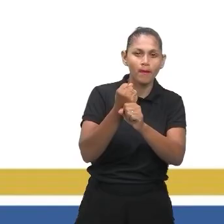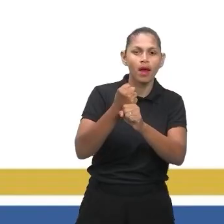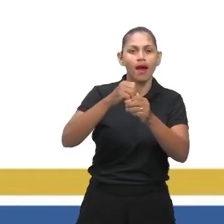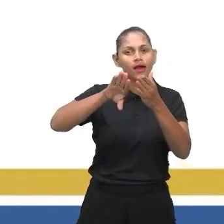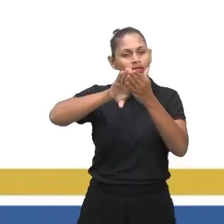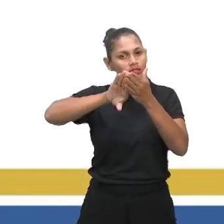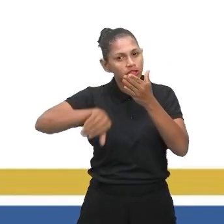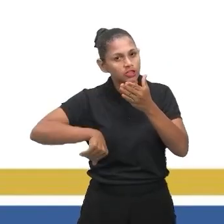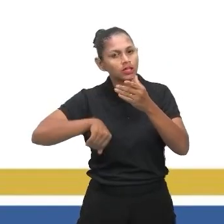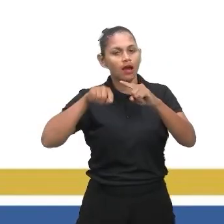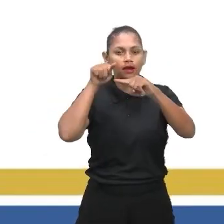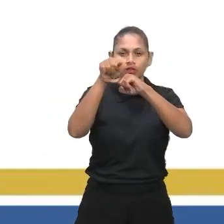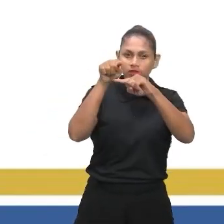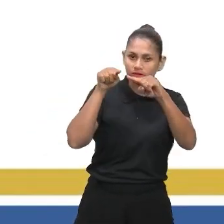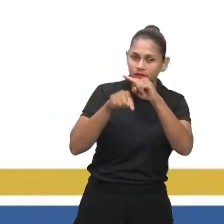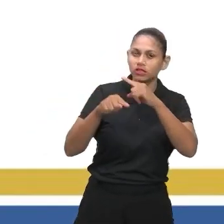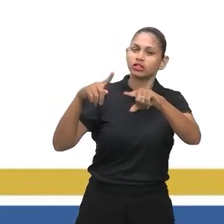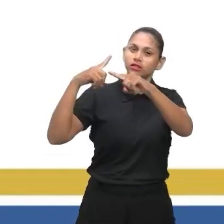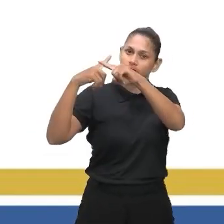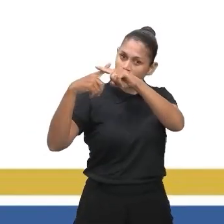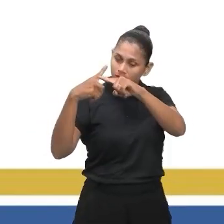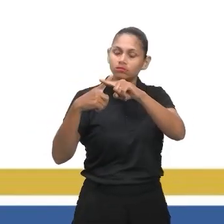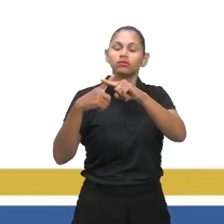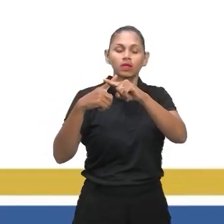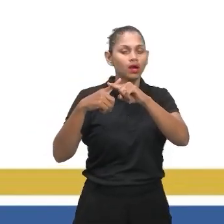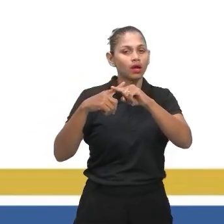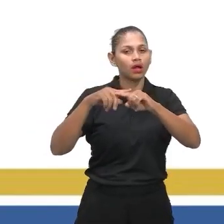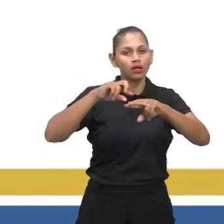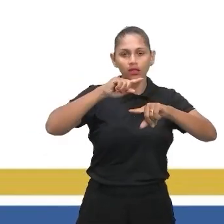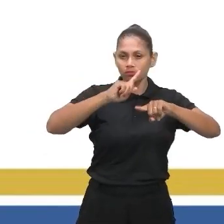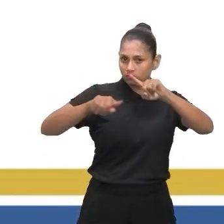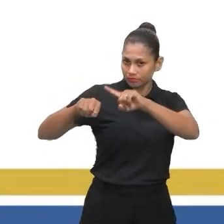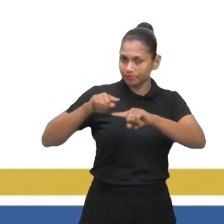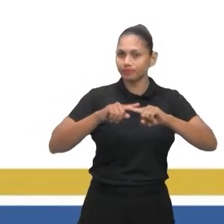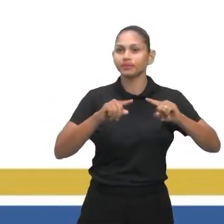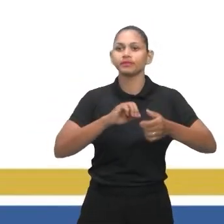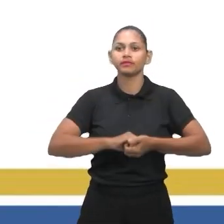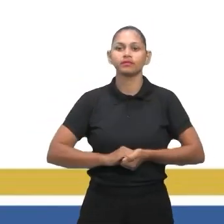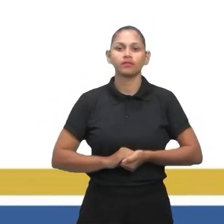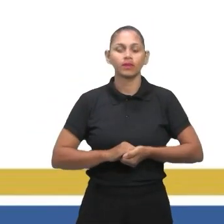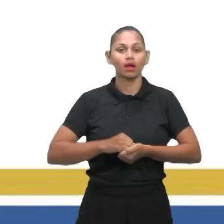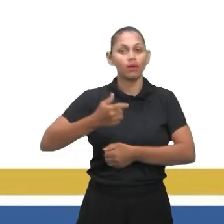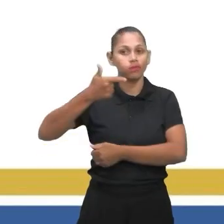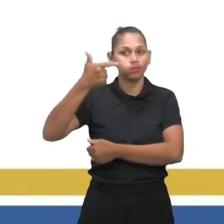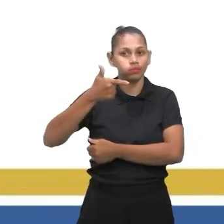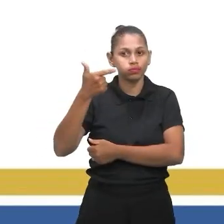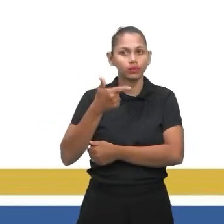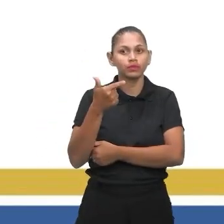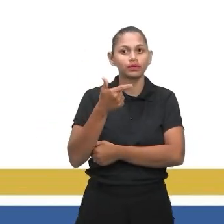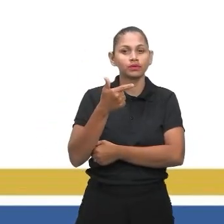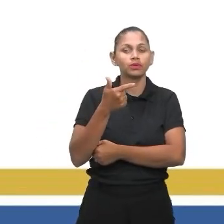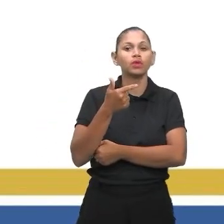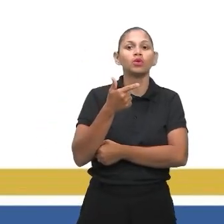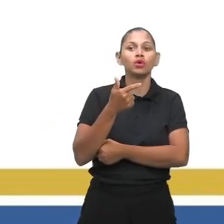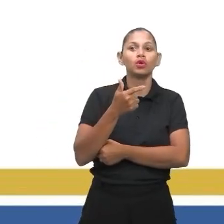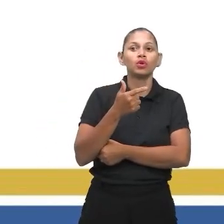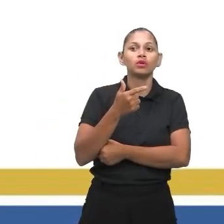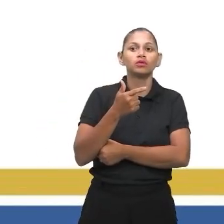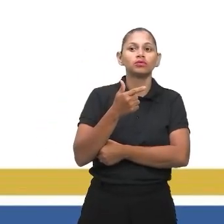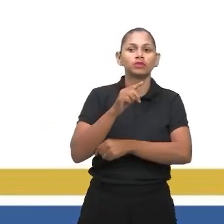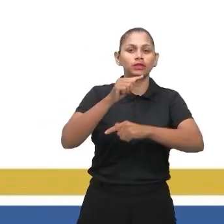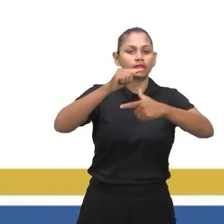multiplicar, dividir, escala, dentre outros. Em segundo lugar, temos estatística. Em terceiro lugar, geometria